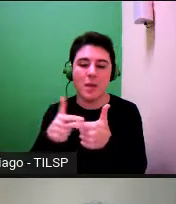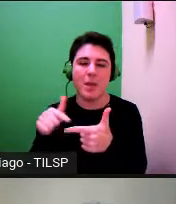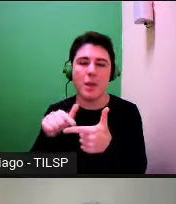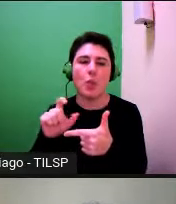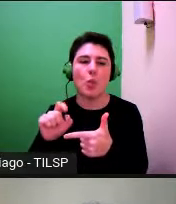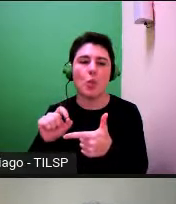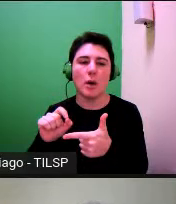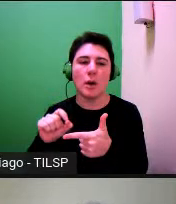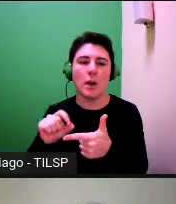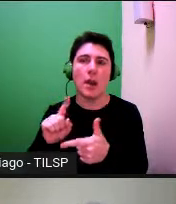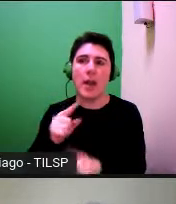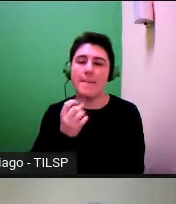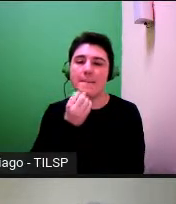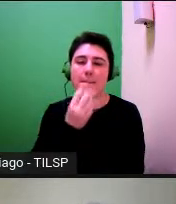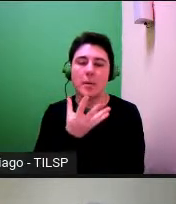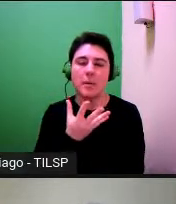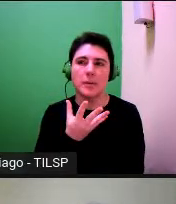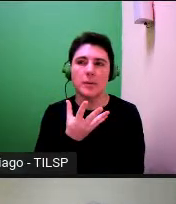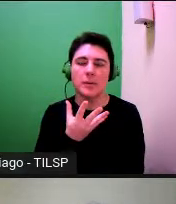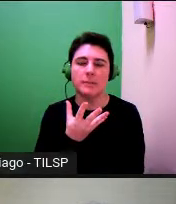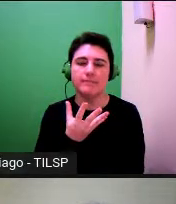é bom que seja